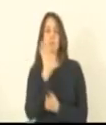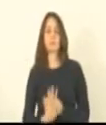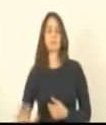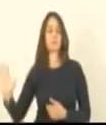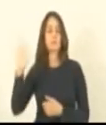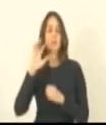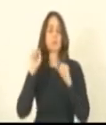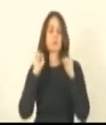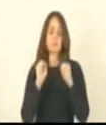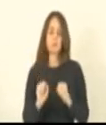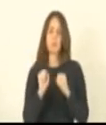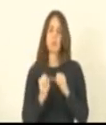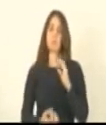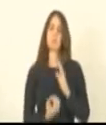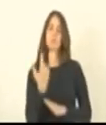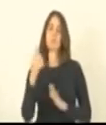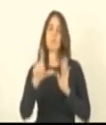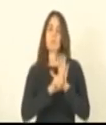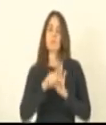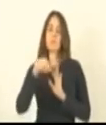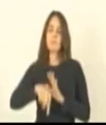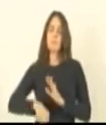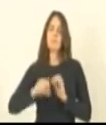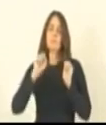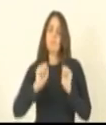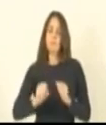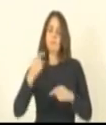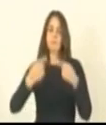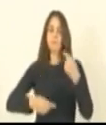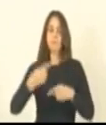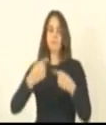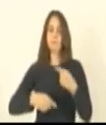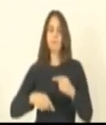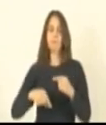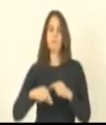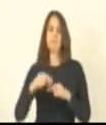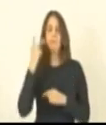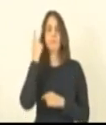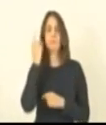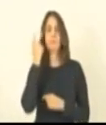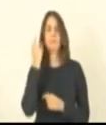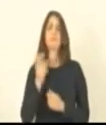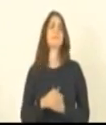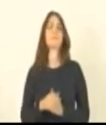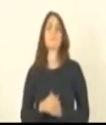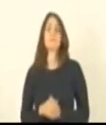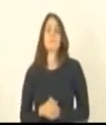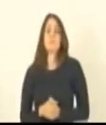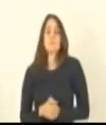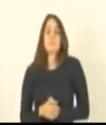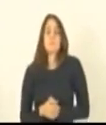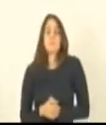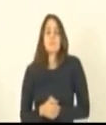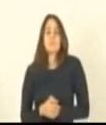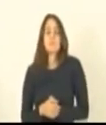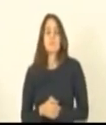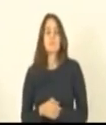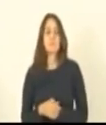ou seja os deputados estaduais podem sim discutir essa matéria então eu gostaria de dizer é matéria concorrente matéria concorrente